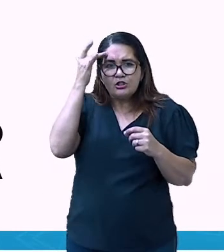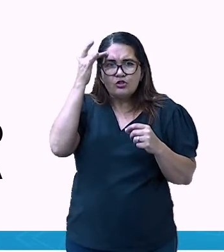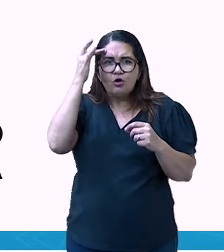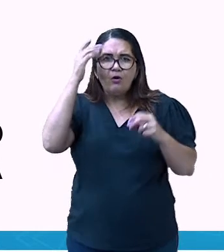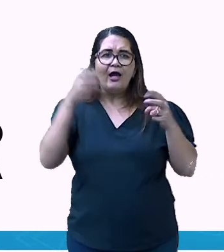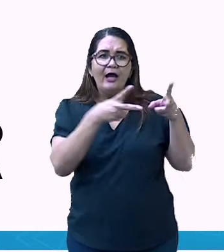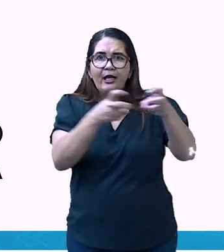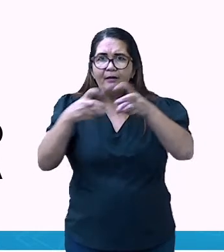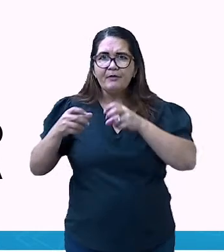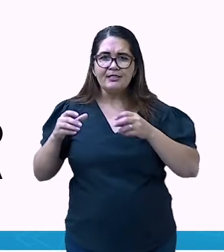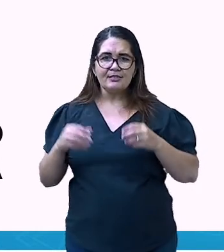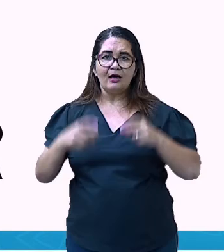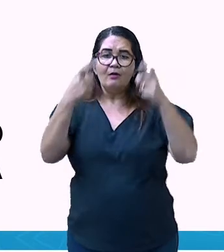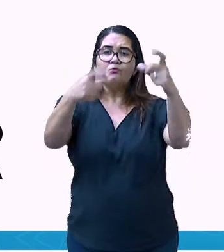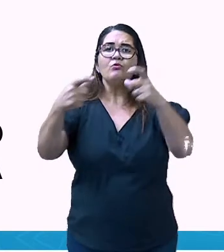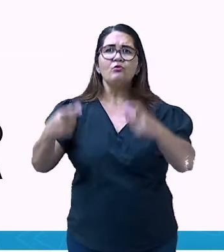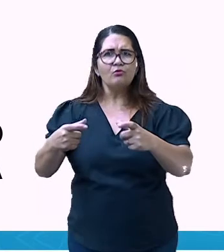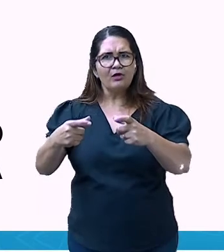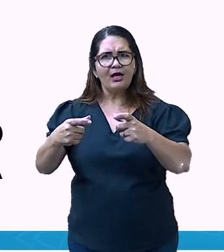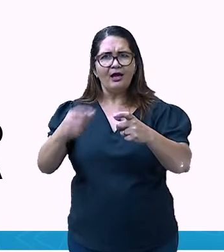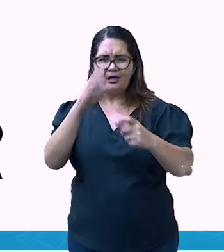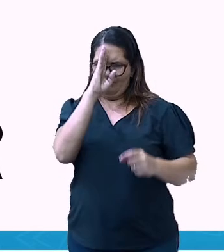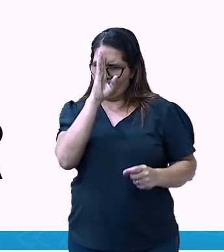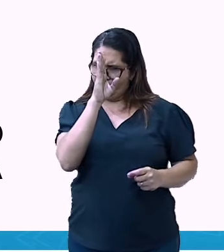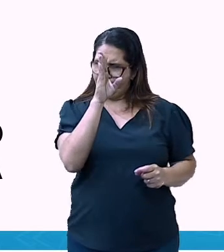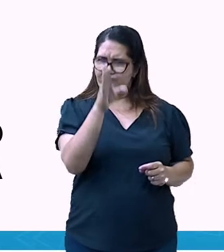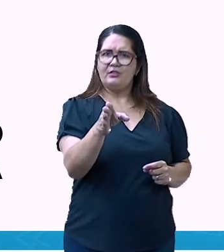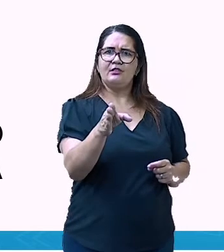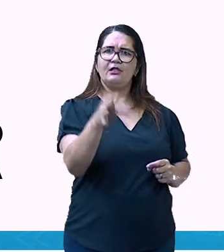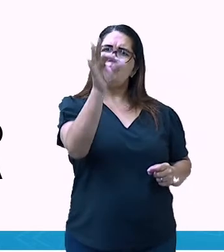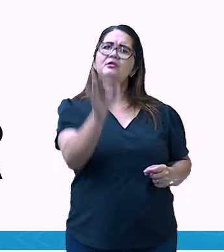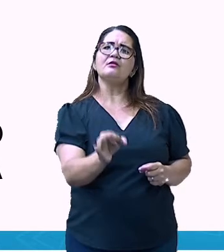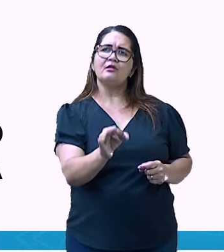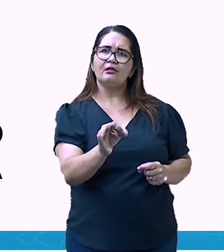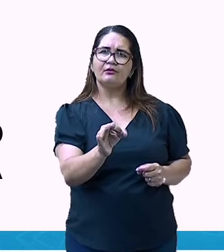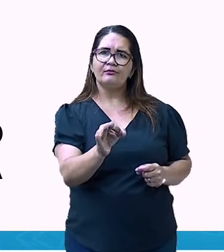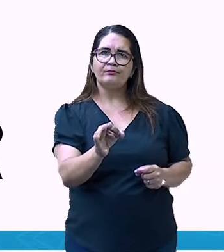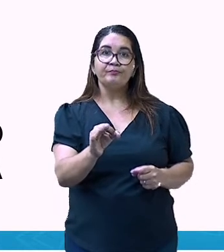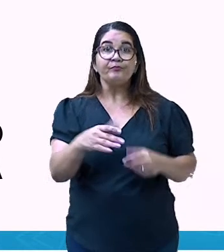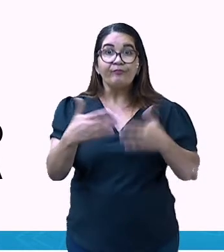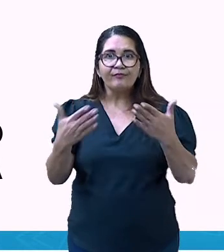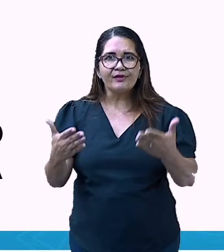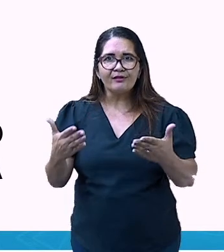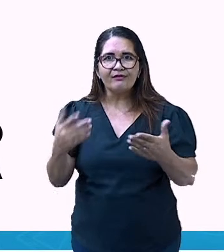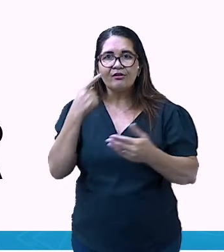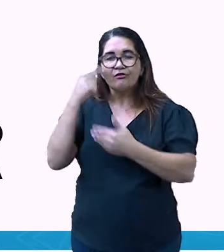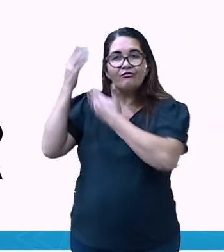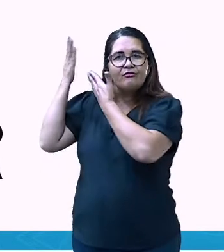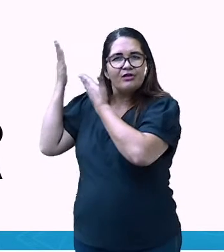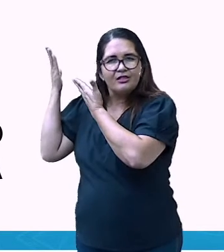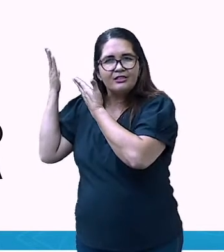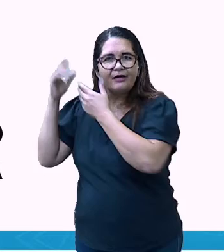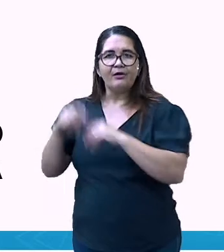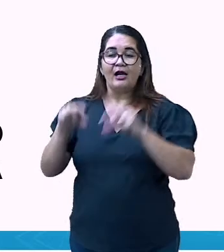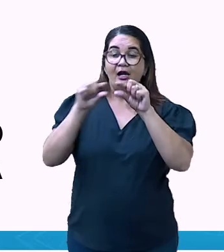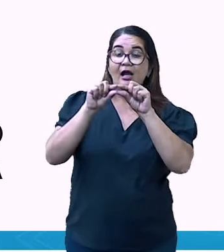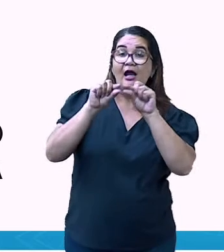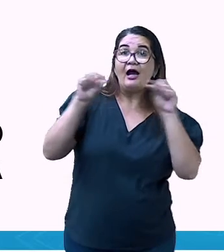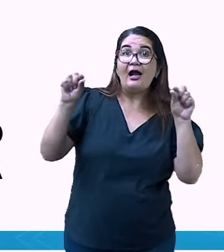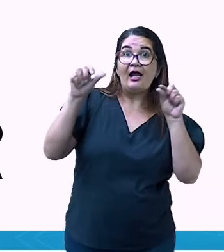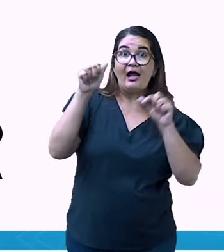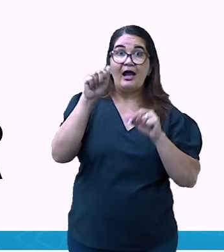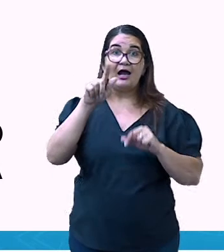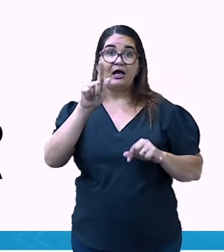ajudar a seguir um rumo, né? Então, olha lá. A ponta, né? A ponta da agulha, a gente fala agulha da